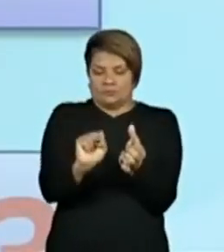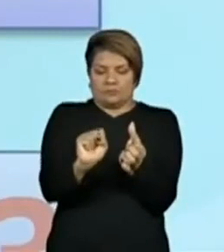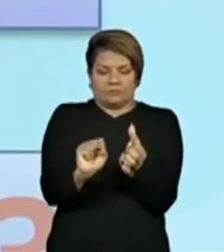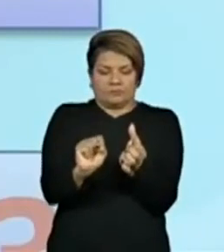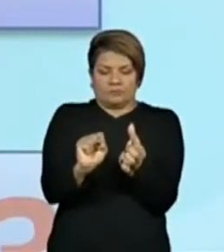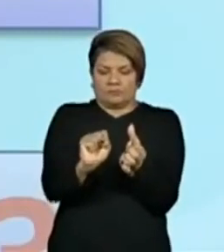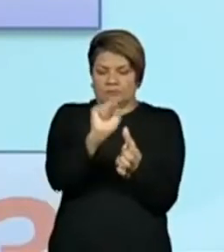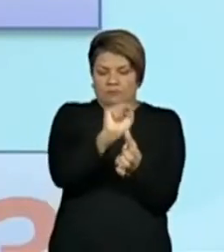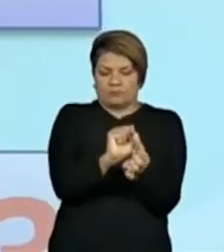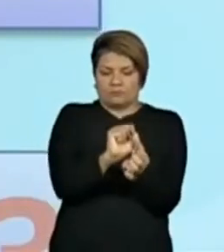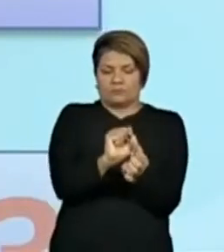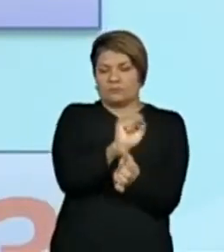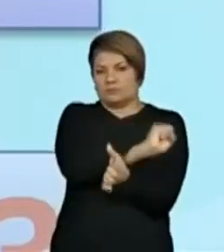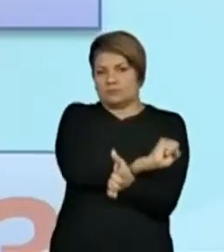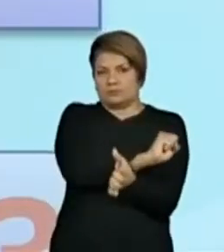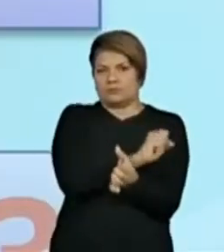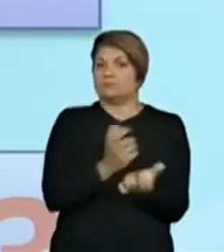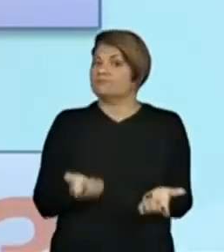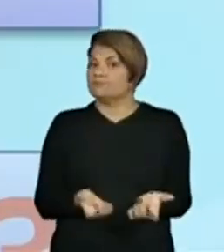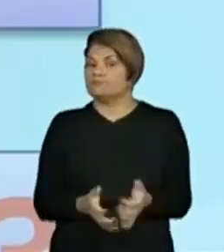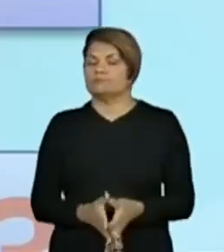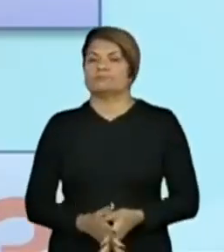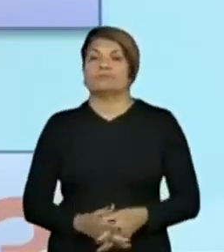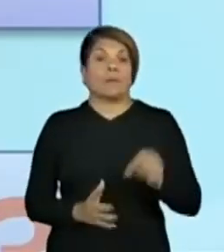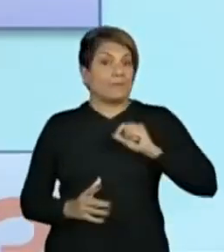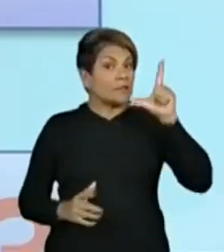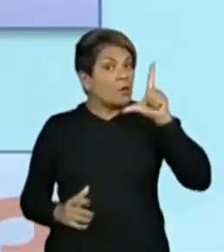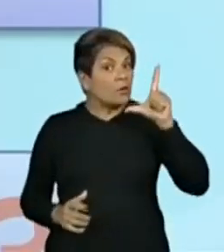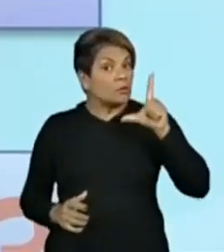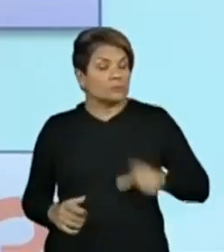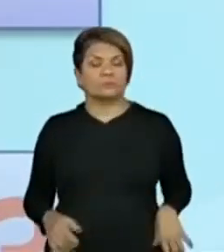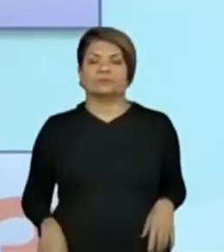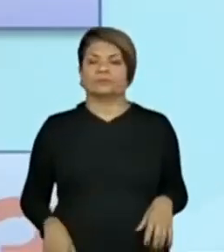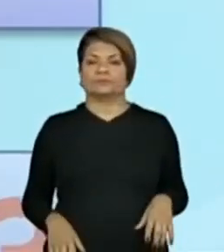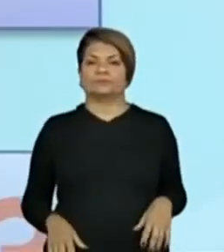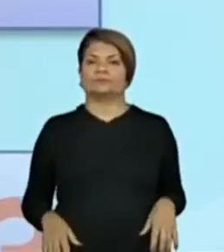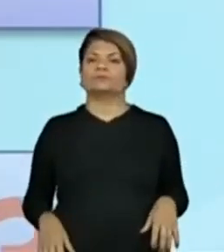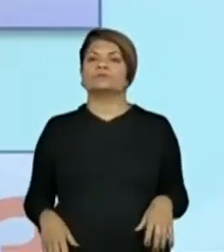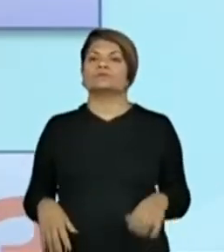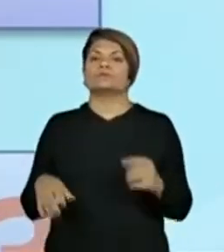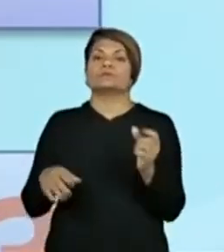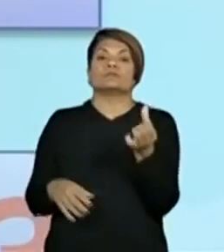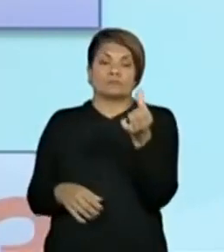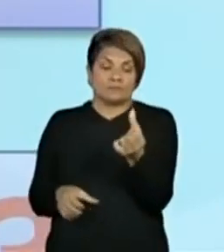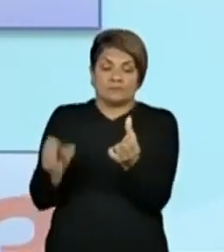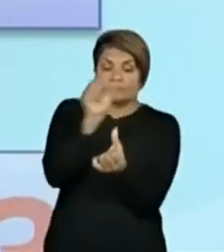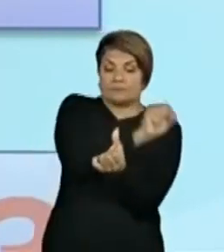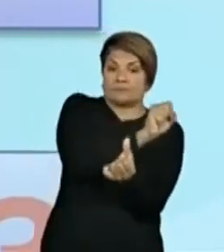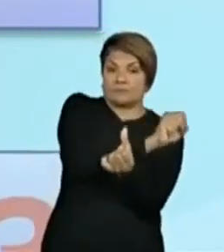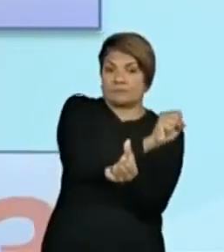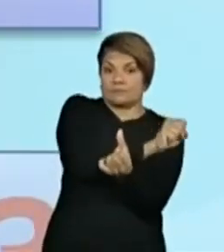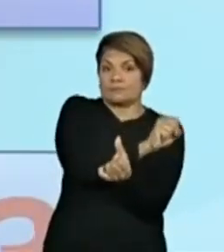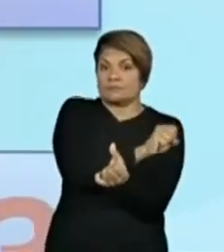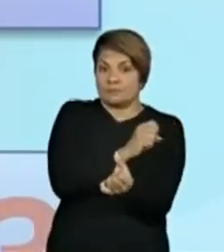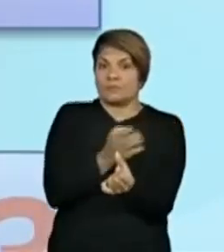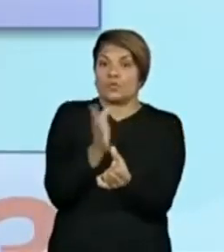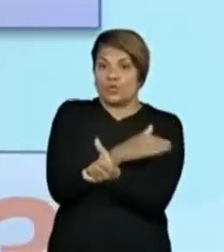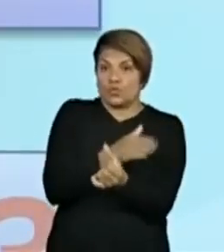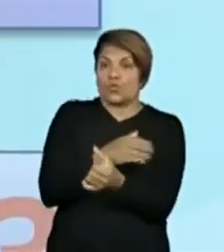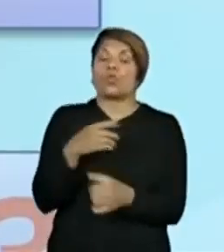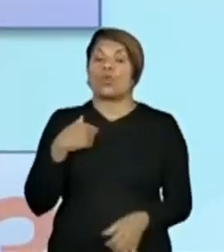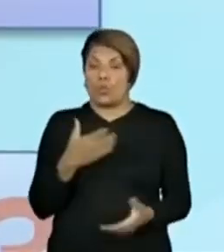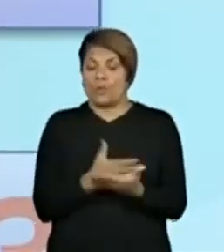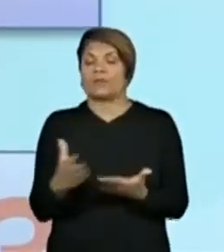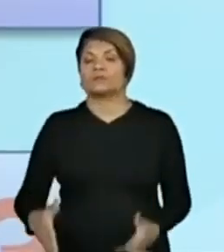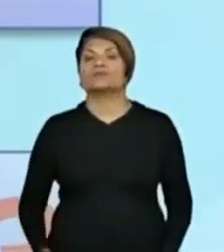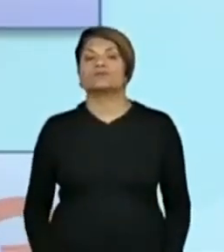8? Já estão falando. Para formar maior número? A melhor opção é colocar ele no começo. Estão falando no começo. Ah,